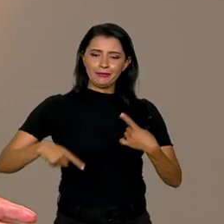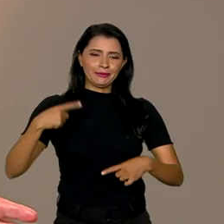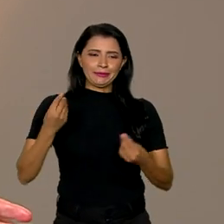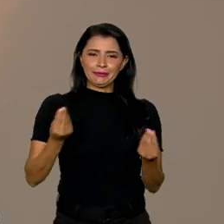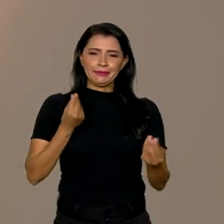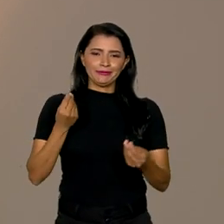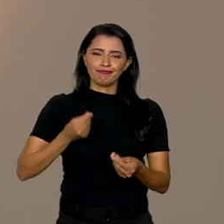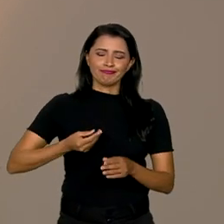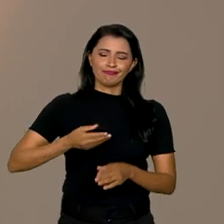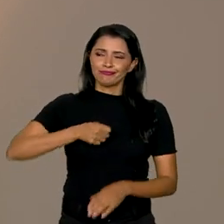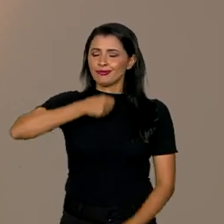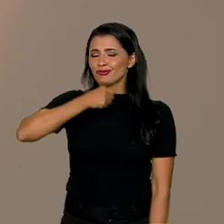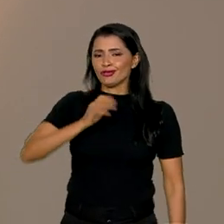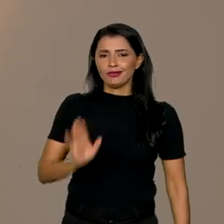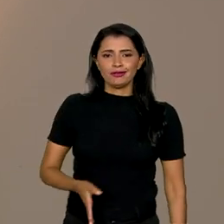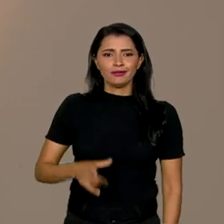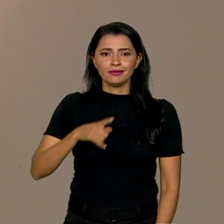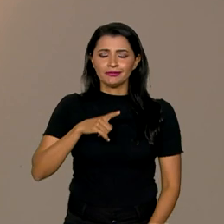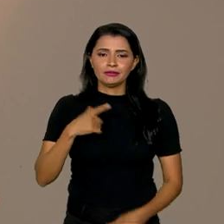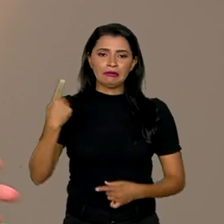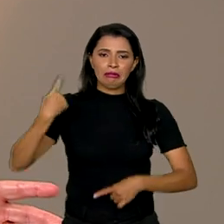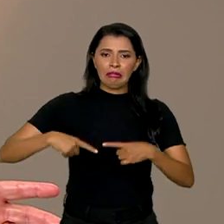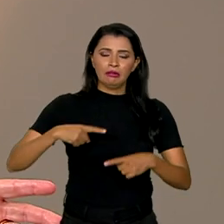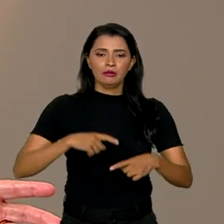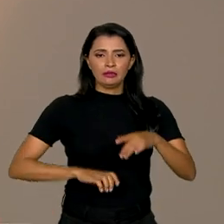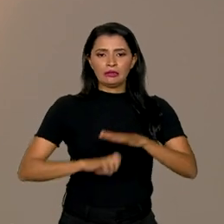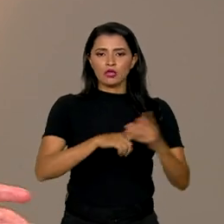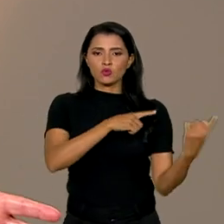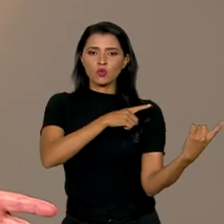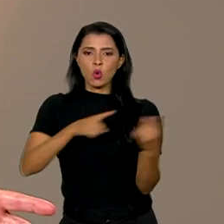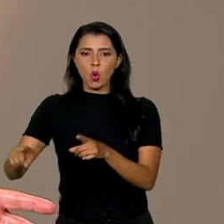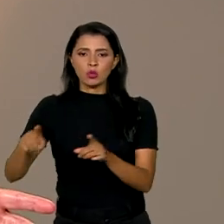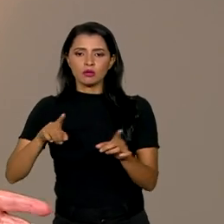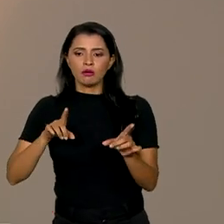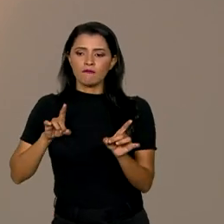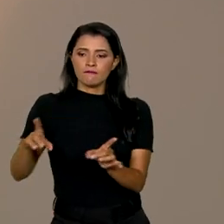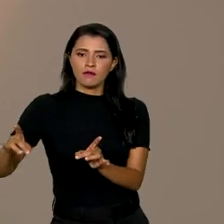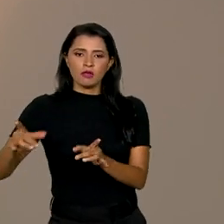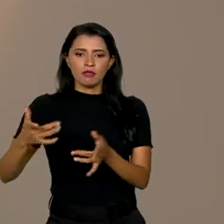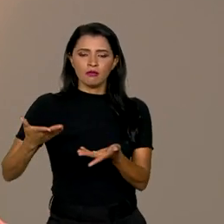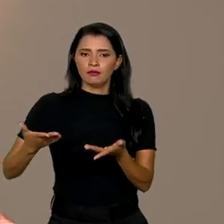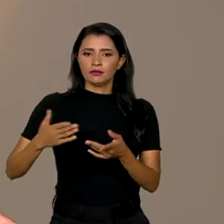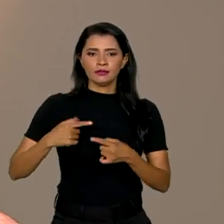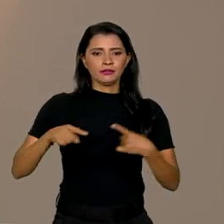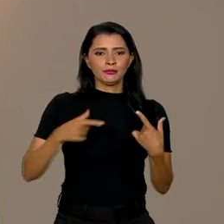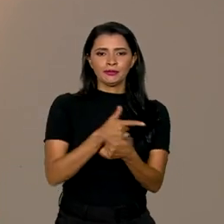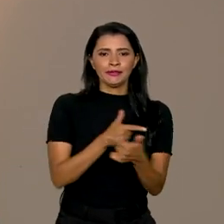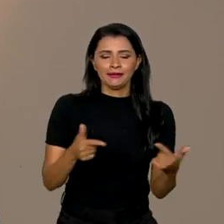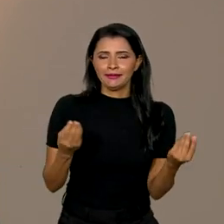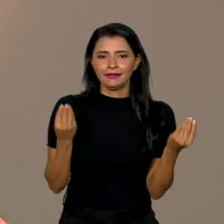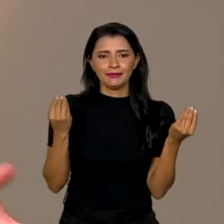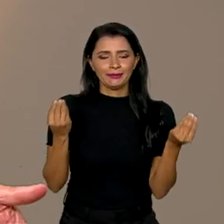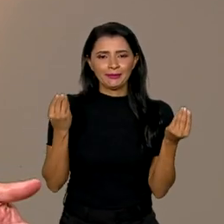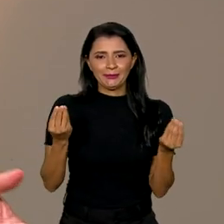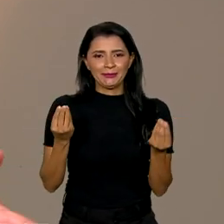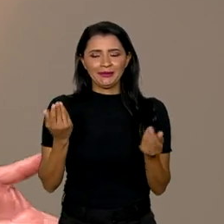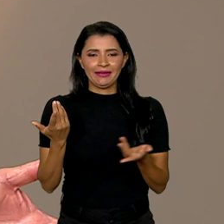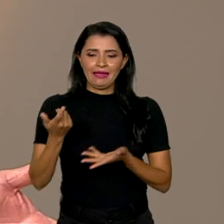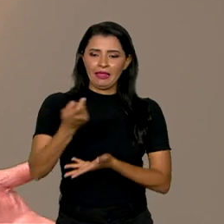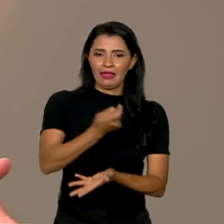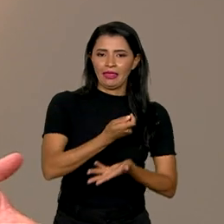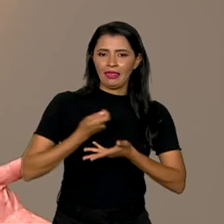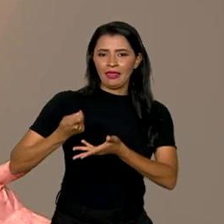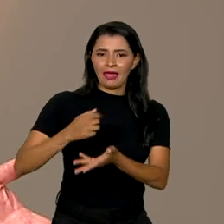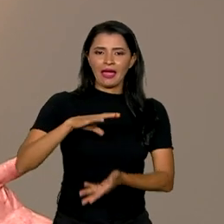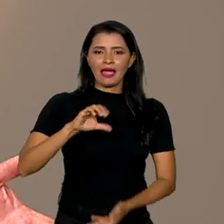ultrapassado, que é o debate de Estado contra mercado. Isso não existe. As economias capitalistas, como é a economia brasileira,